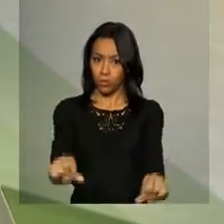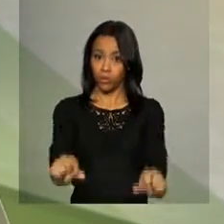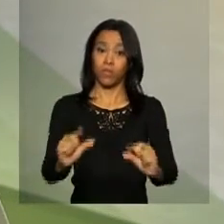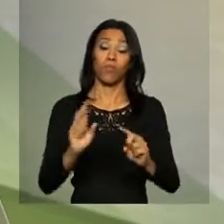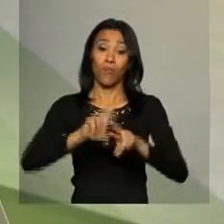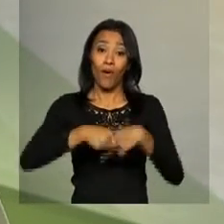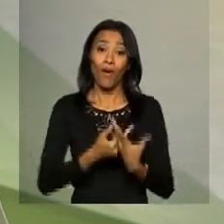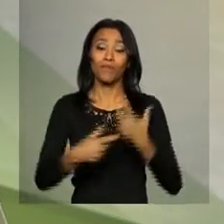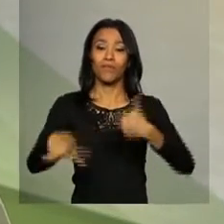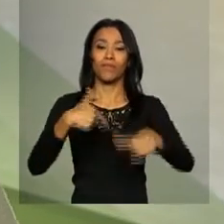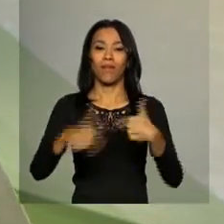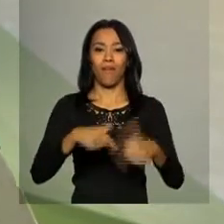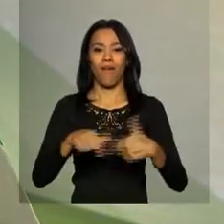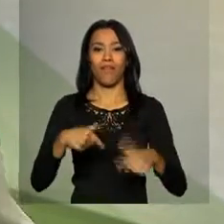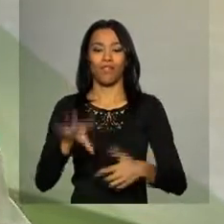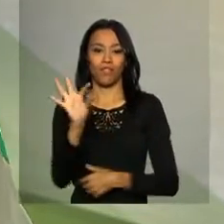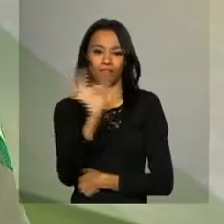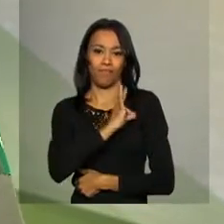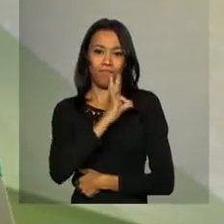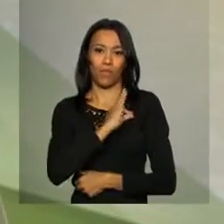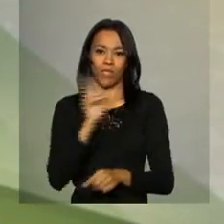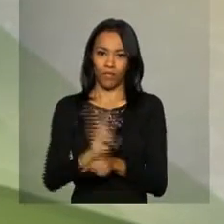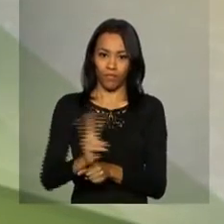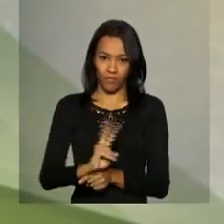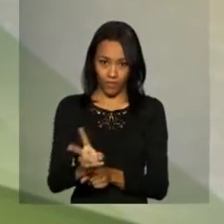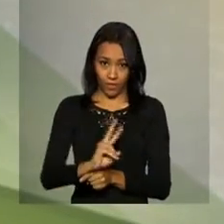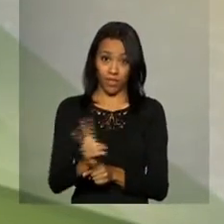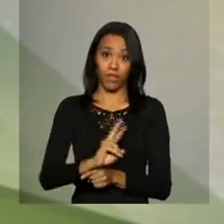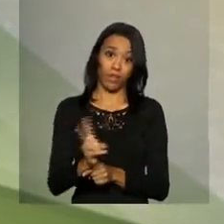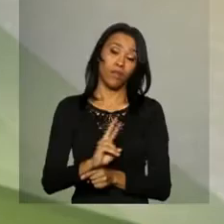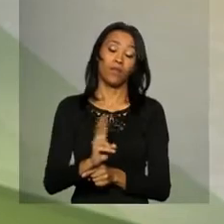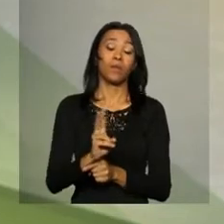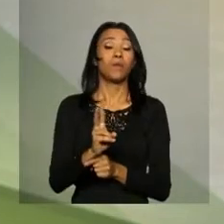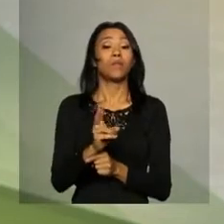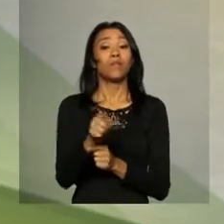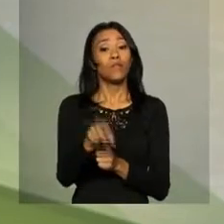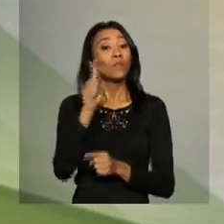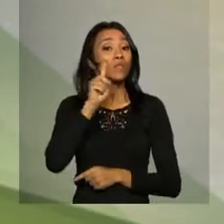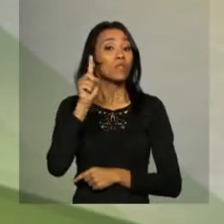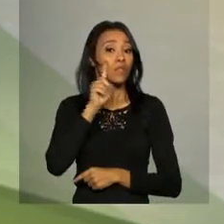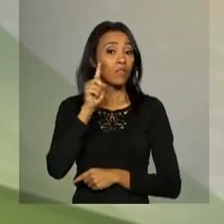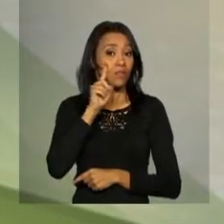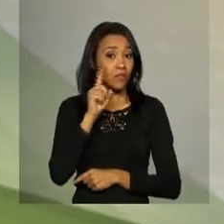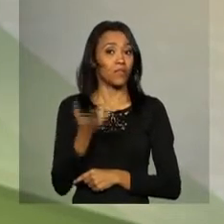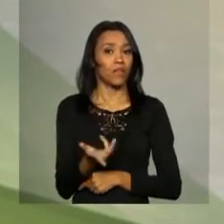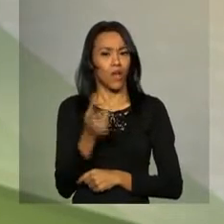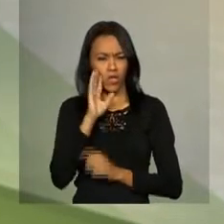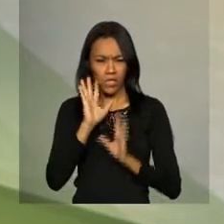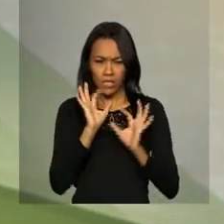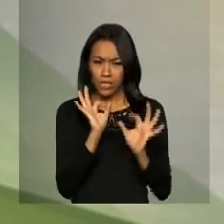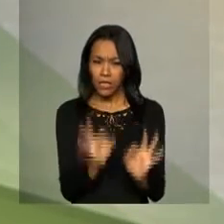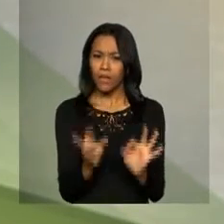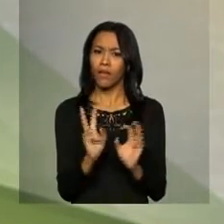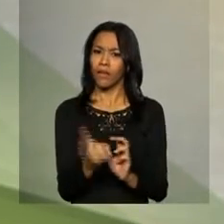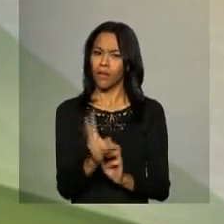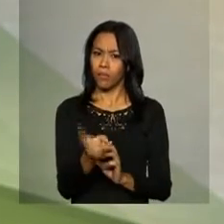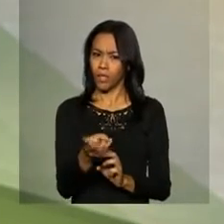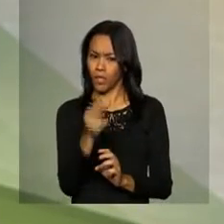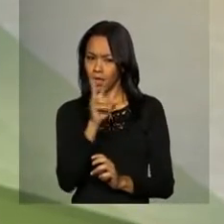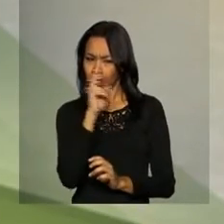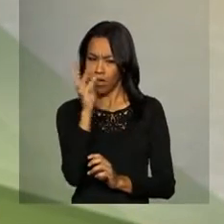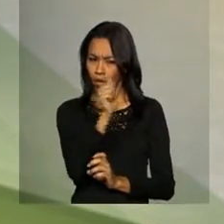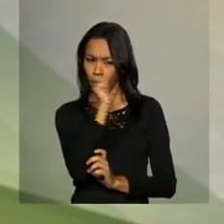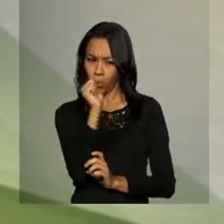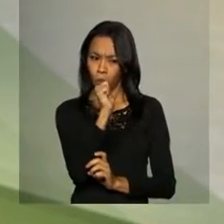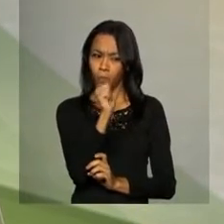de fiscalização pelos policiais rodoviários federais na rodovia, no seu dia a dia, com foco na fiscalização de alcoolemia,